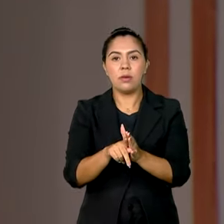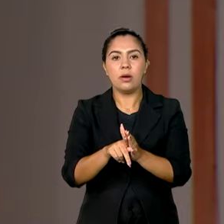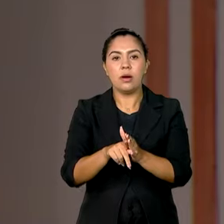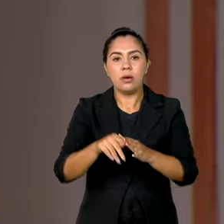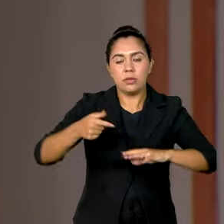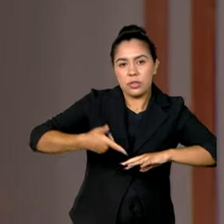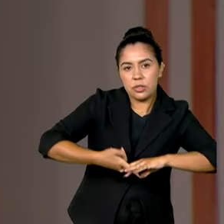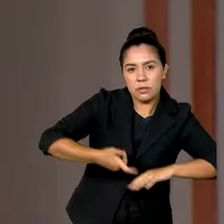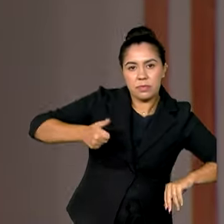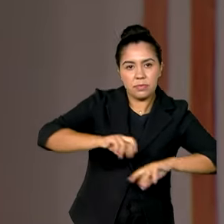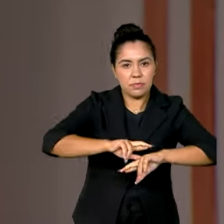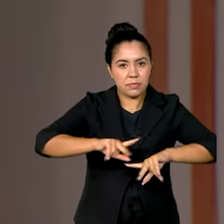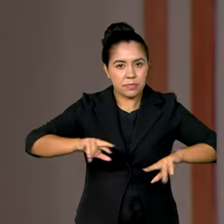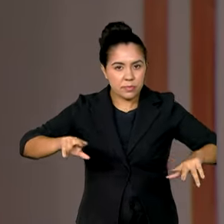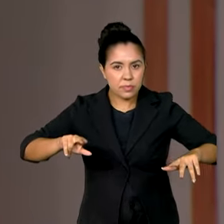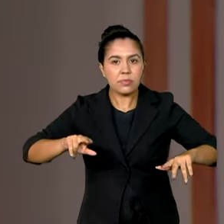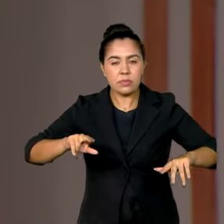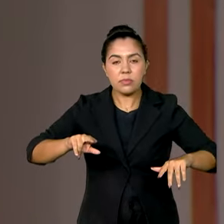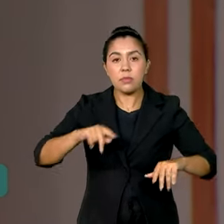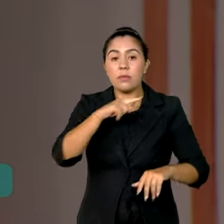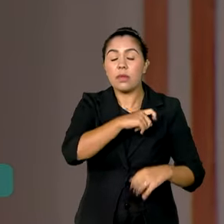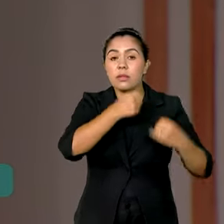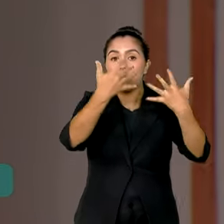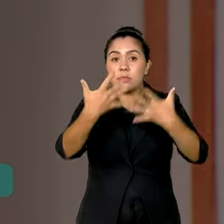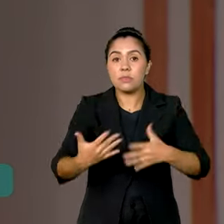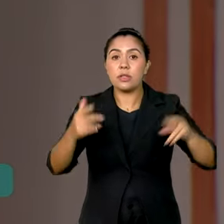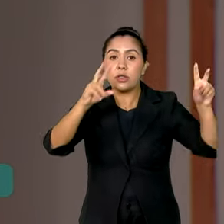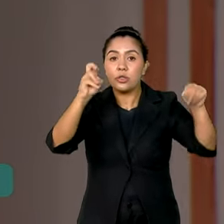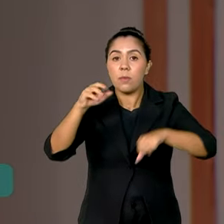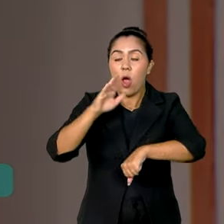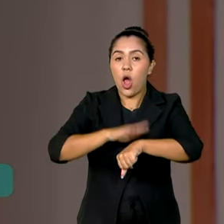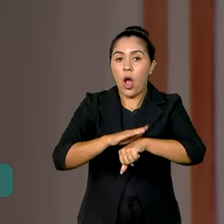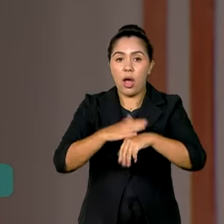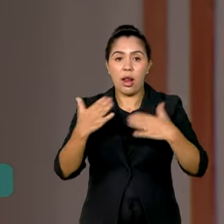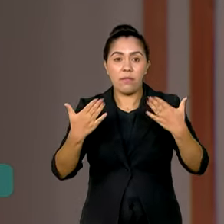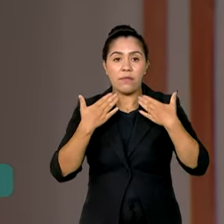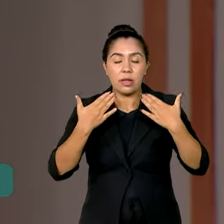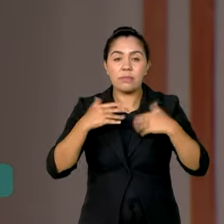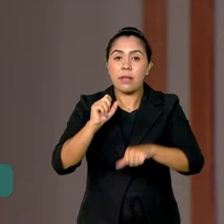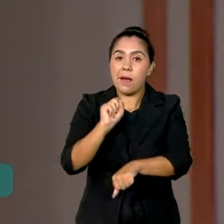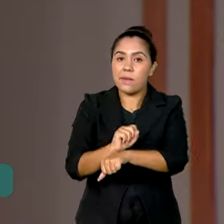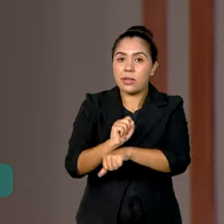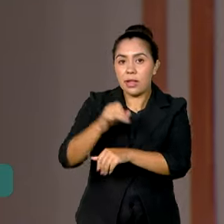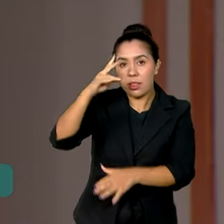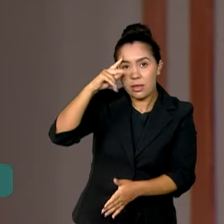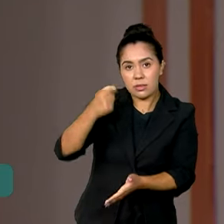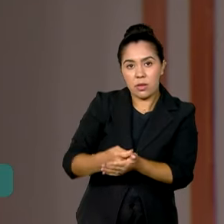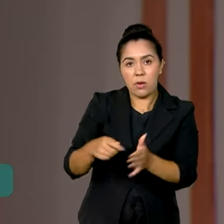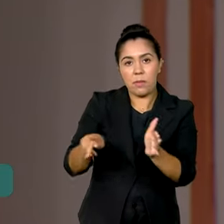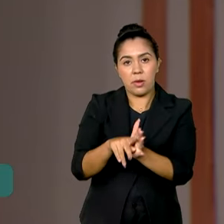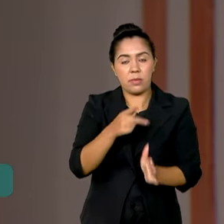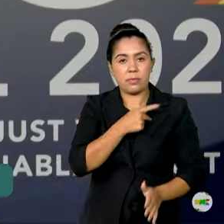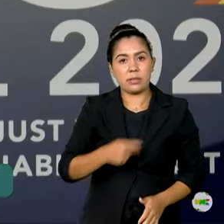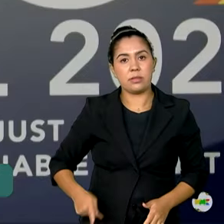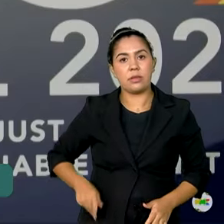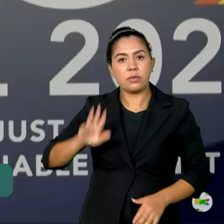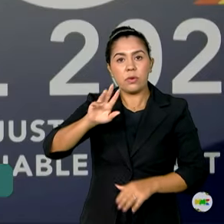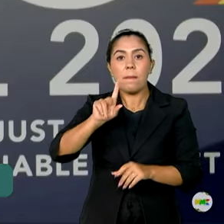possível volta do horário de verão. A decisão ainda depende do presidente Lula, mas o retorno deve ser em novembro.